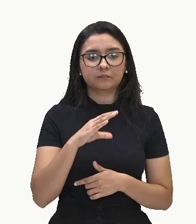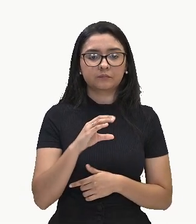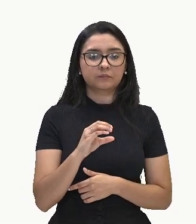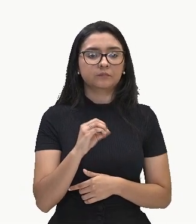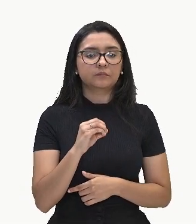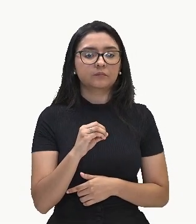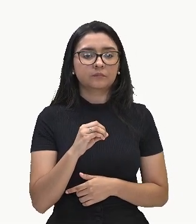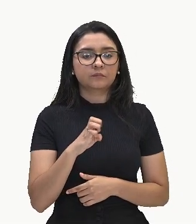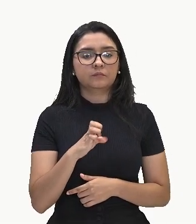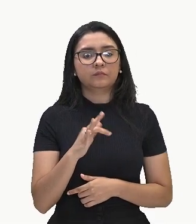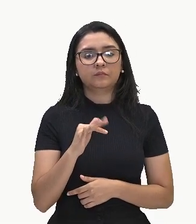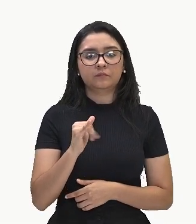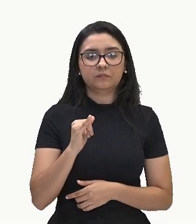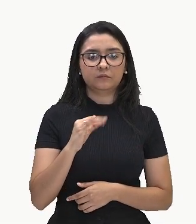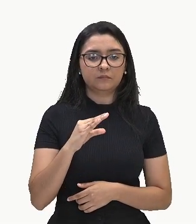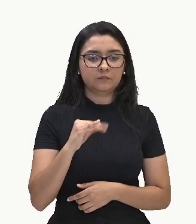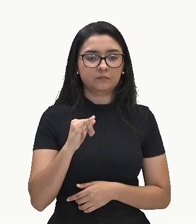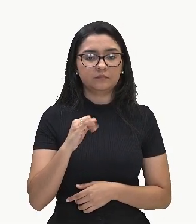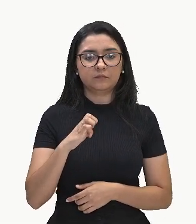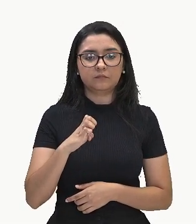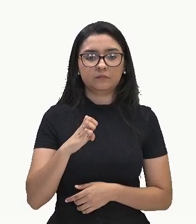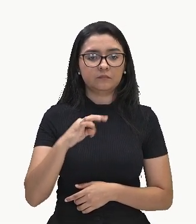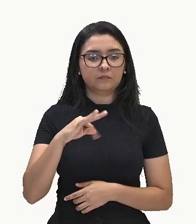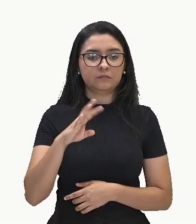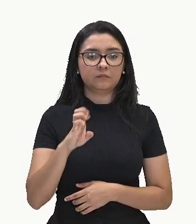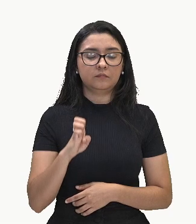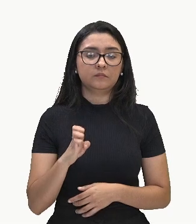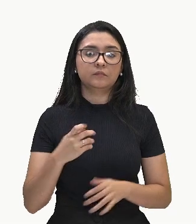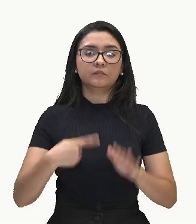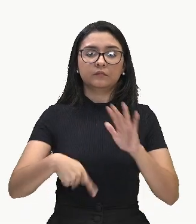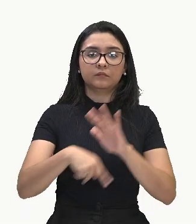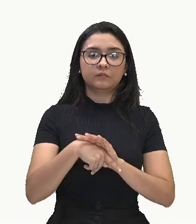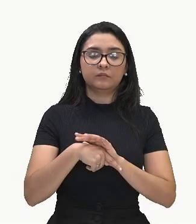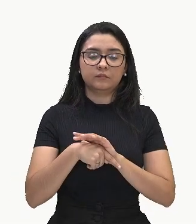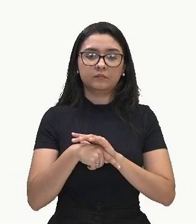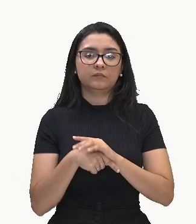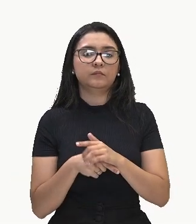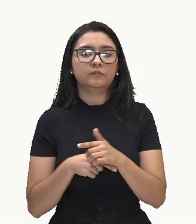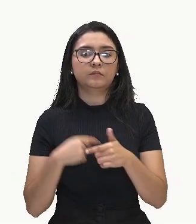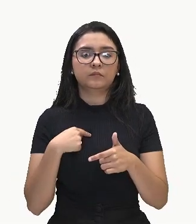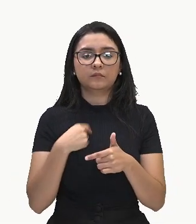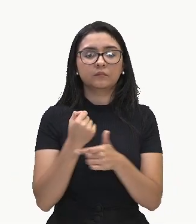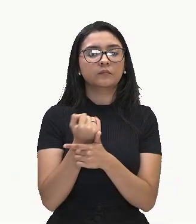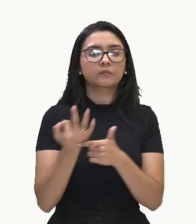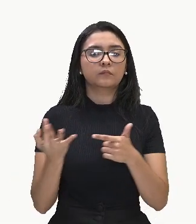do divisor. Lembram lá quem era o nosso divisor?